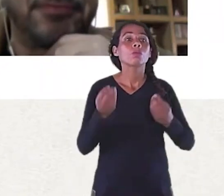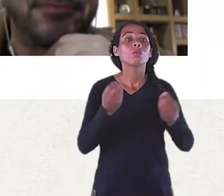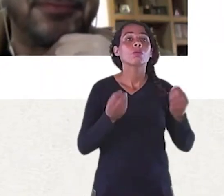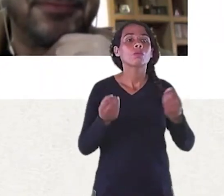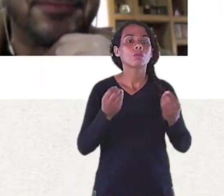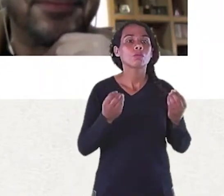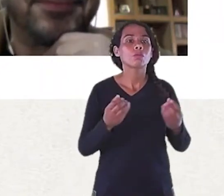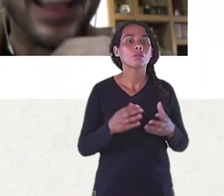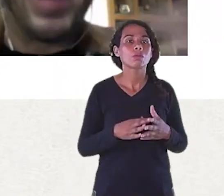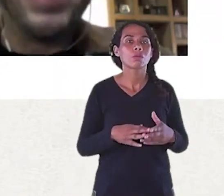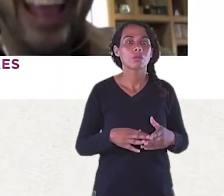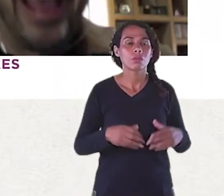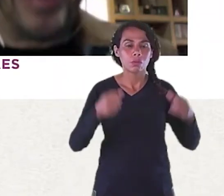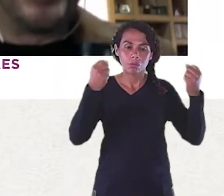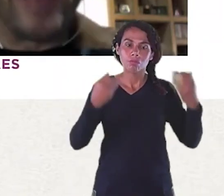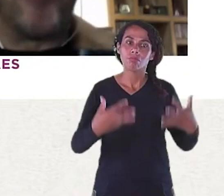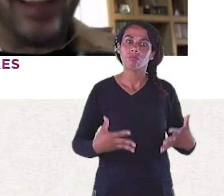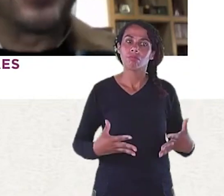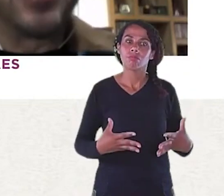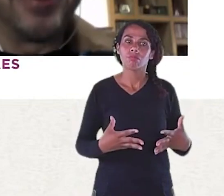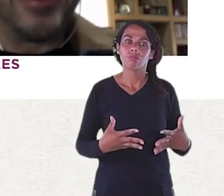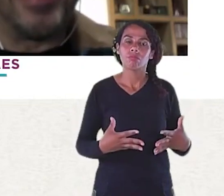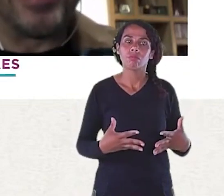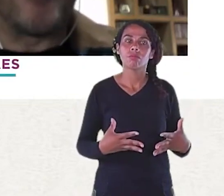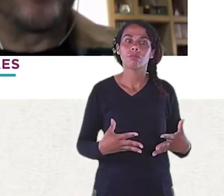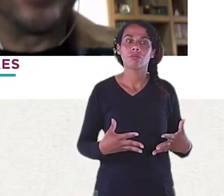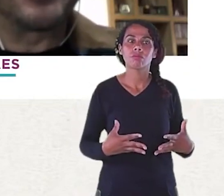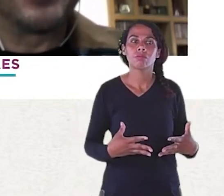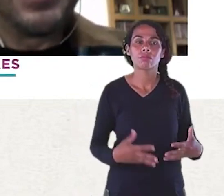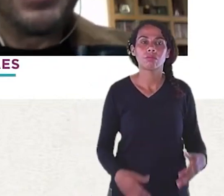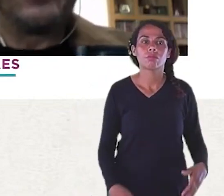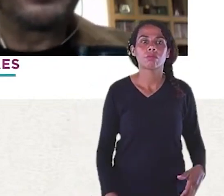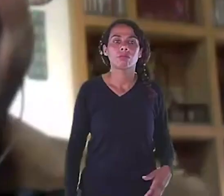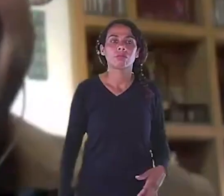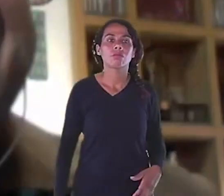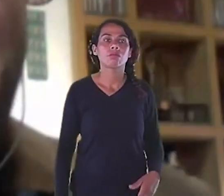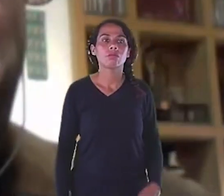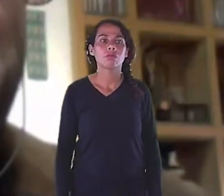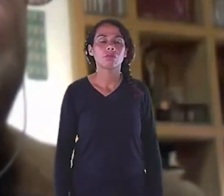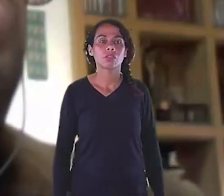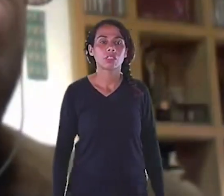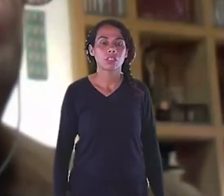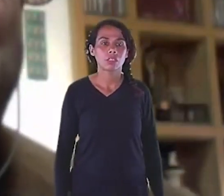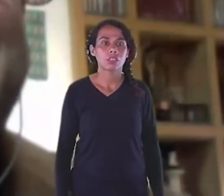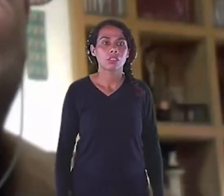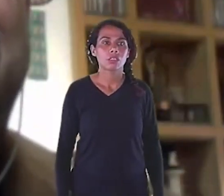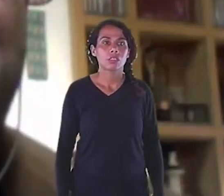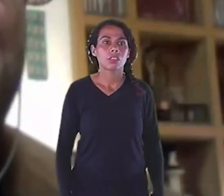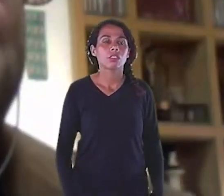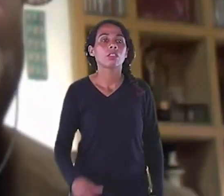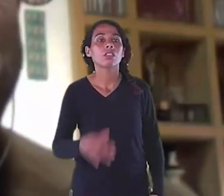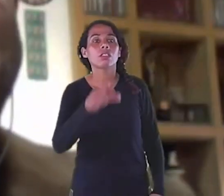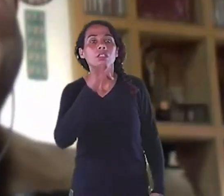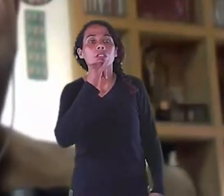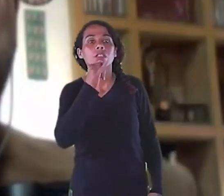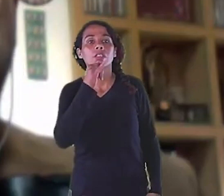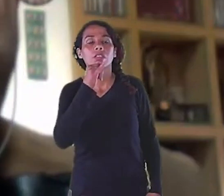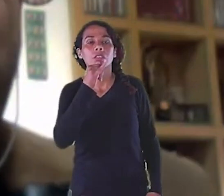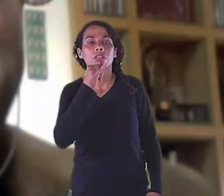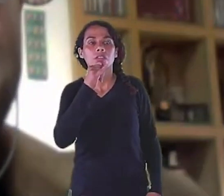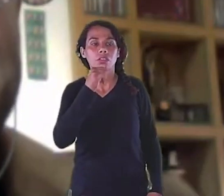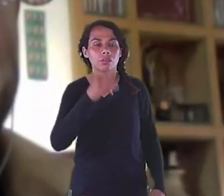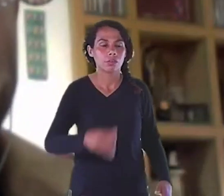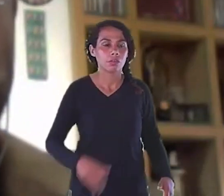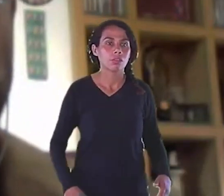isso Aí que é complexo Aí que é complexo E o design abriu O design é muito generoso Ele